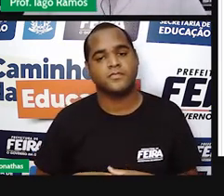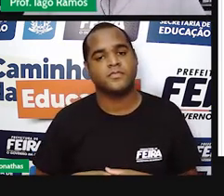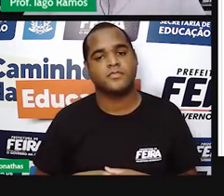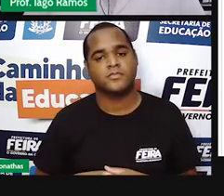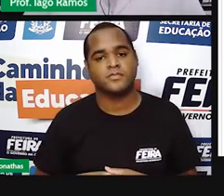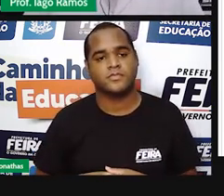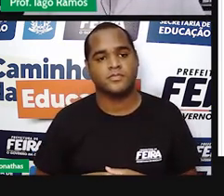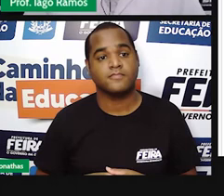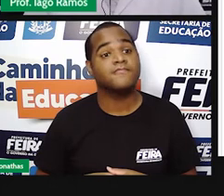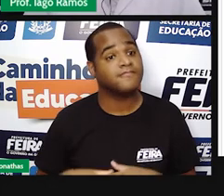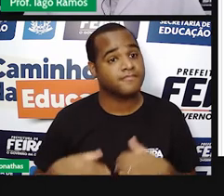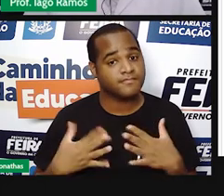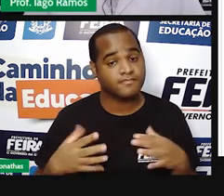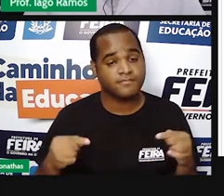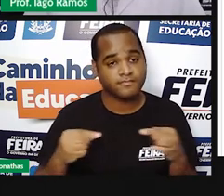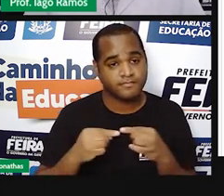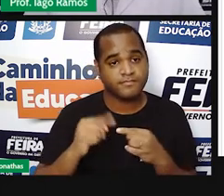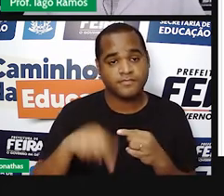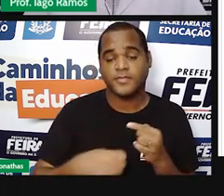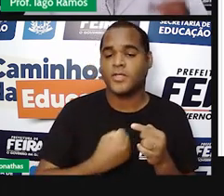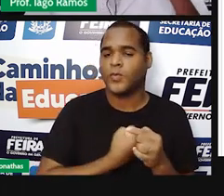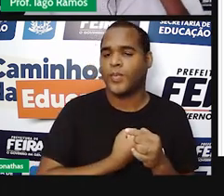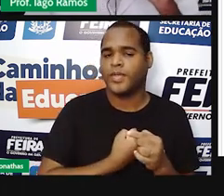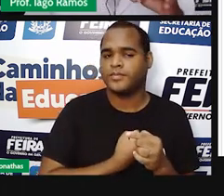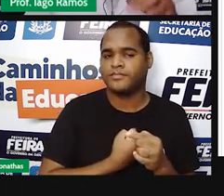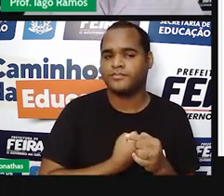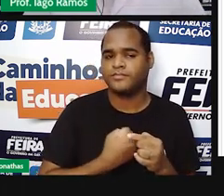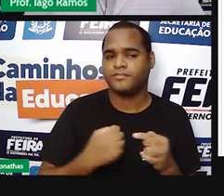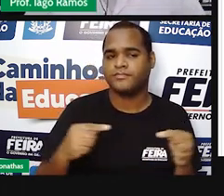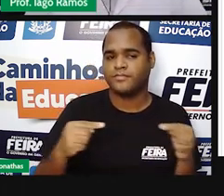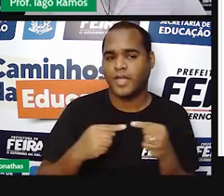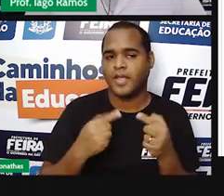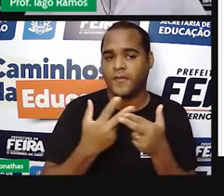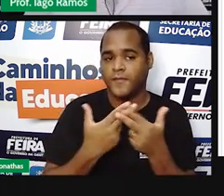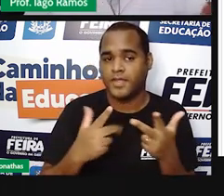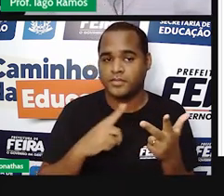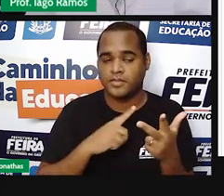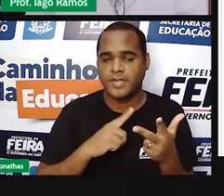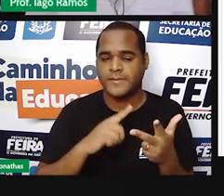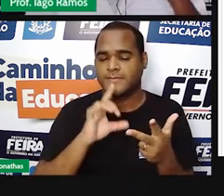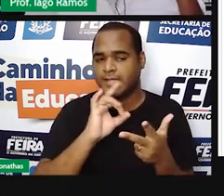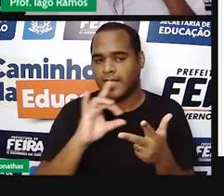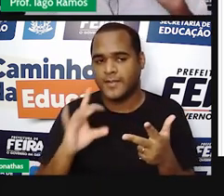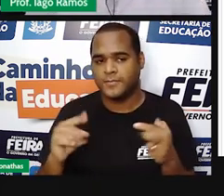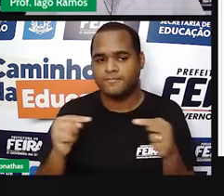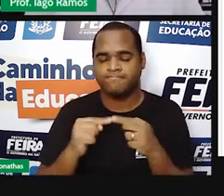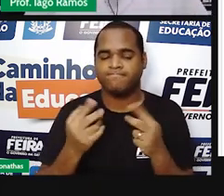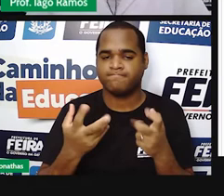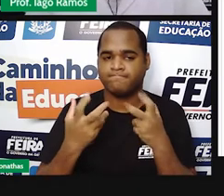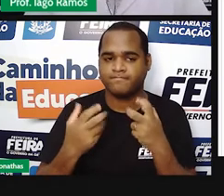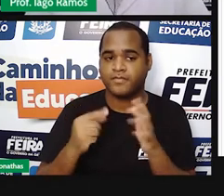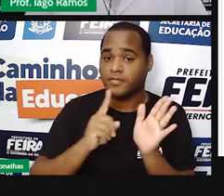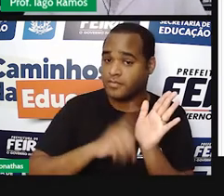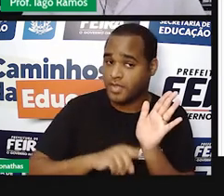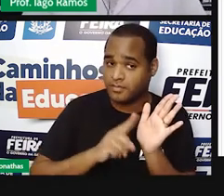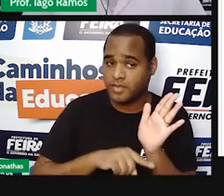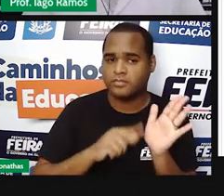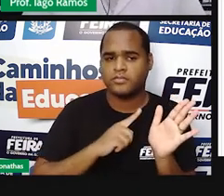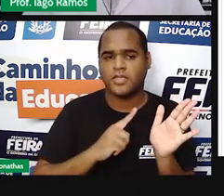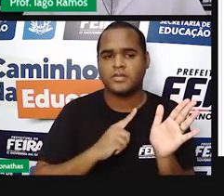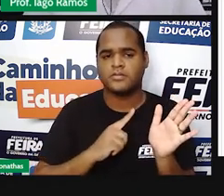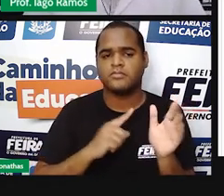tá? Esses números, né? Como essa temperatura aí, que vem com um sinalzinho de menos na frente,